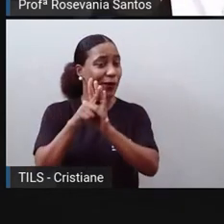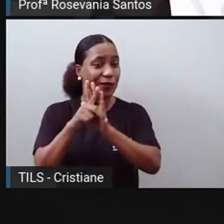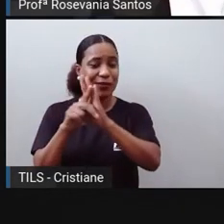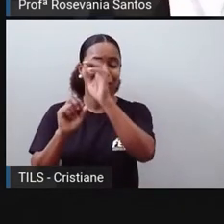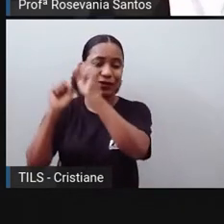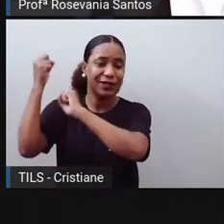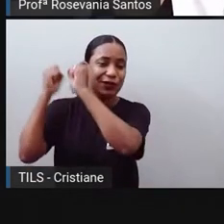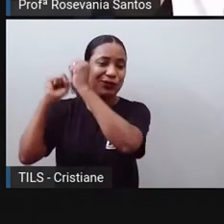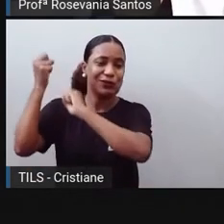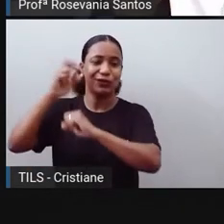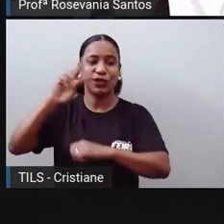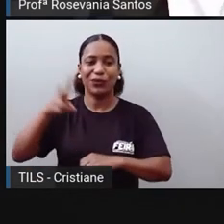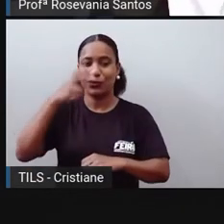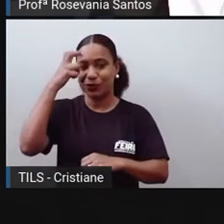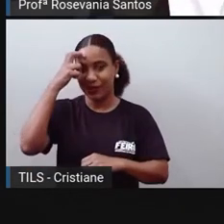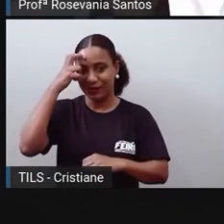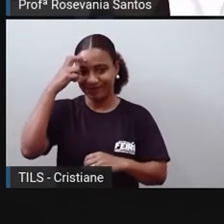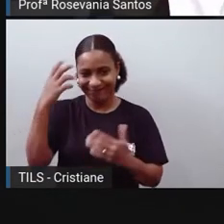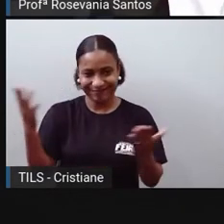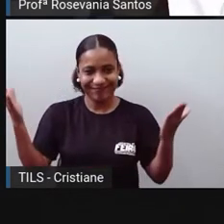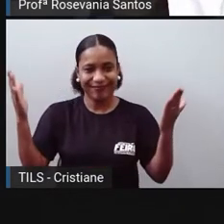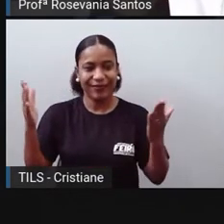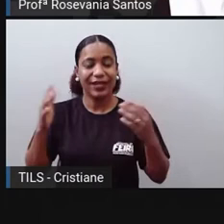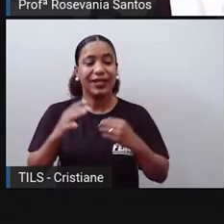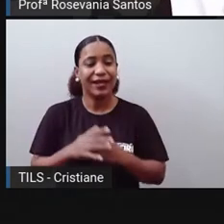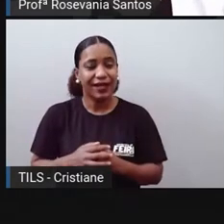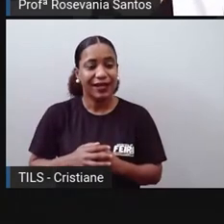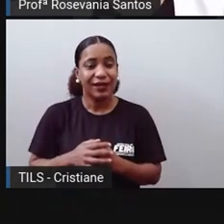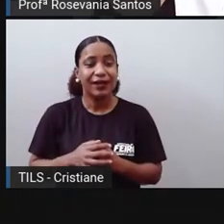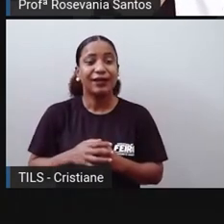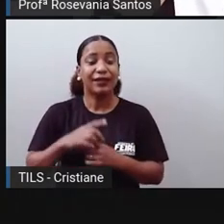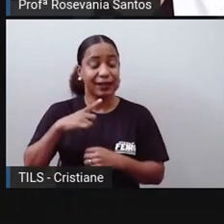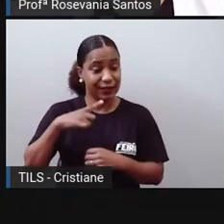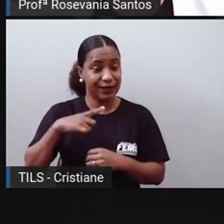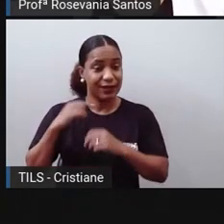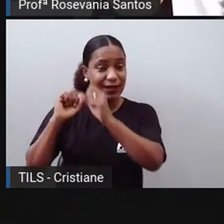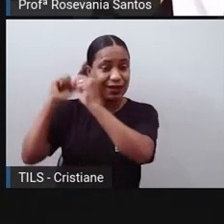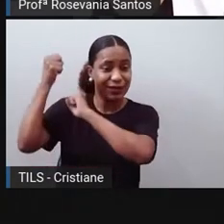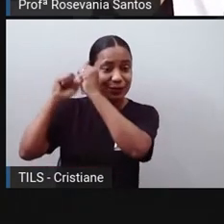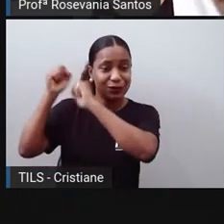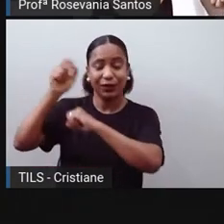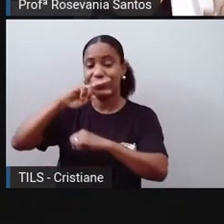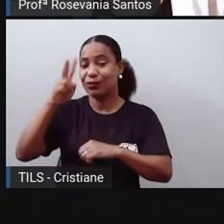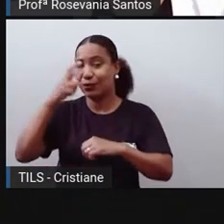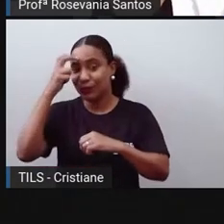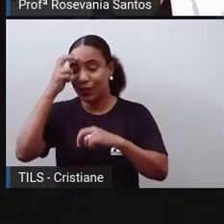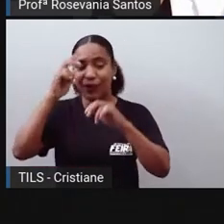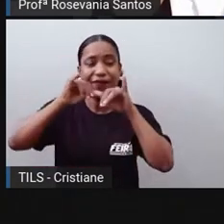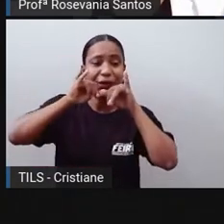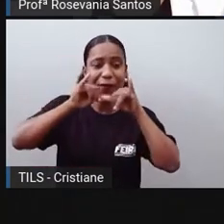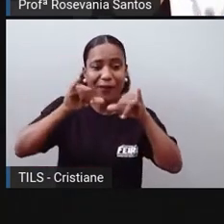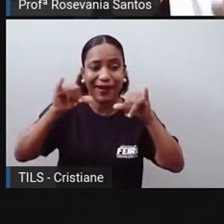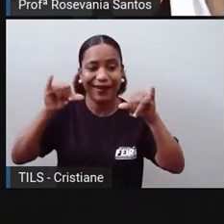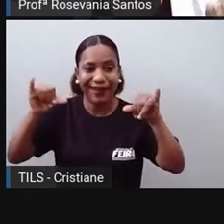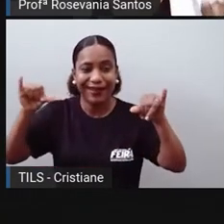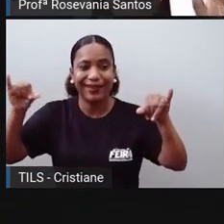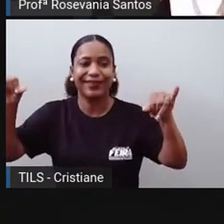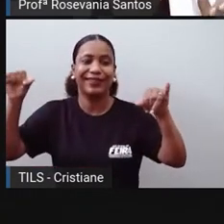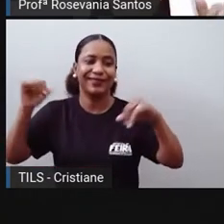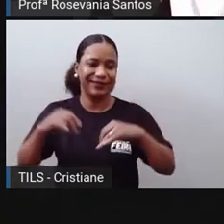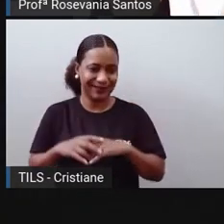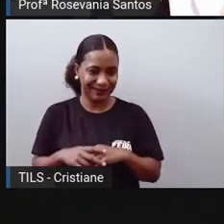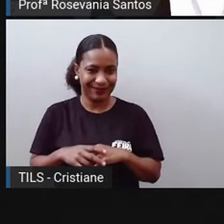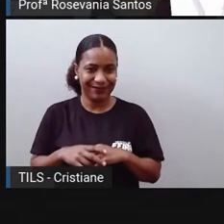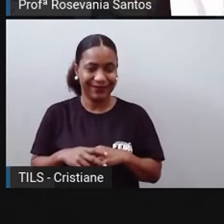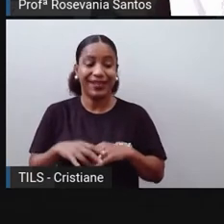indústria cultural, que está dentro, né, dessa da indústria cultural, a indústria cultural, por meio da propaganda, ó, a propaganda